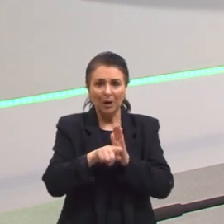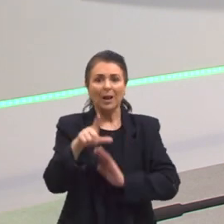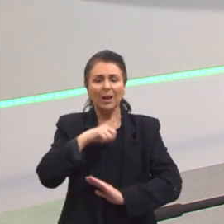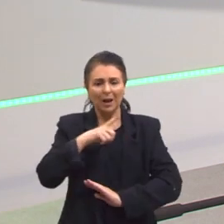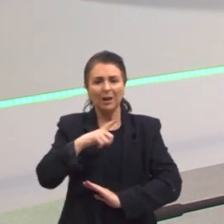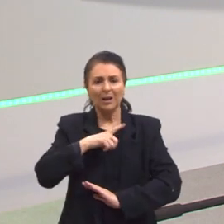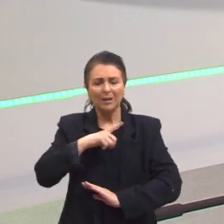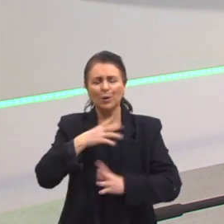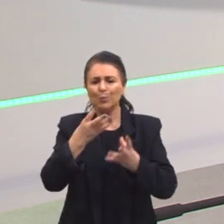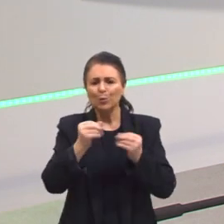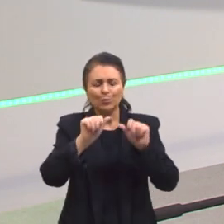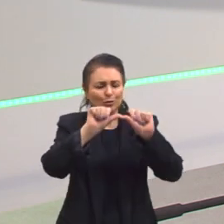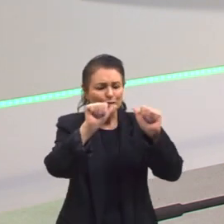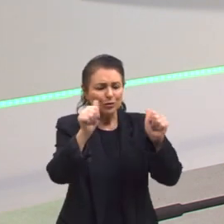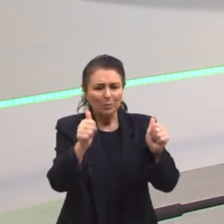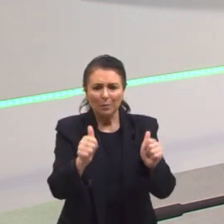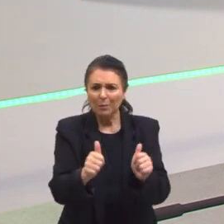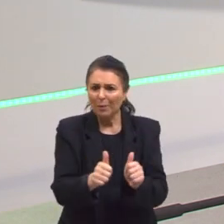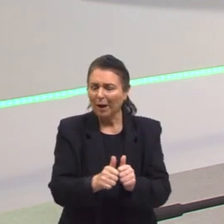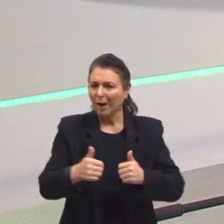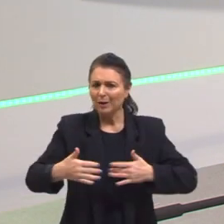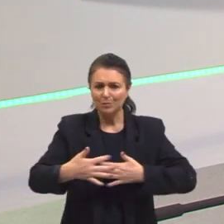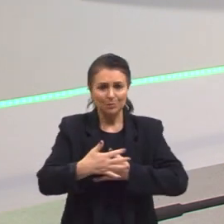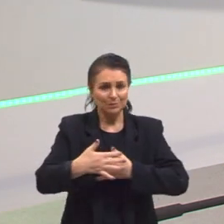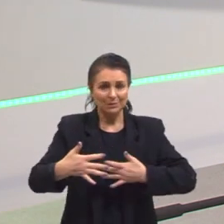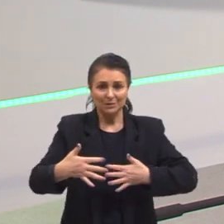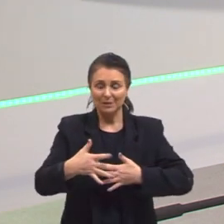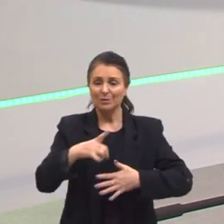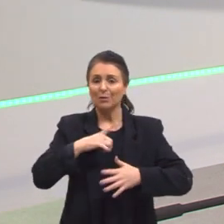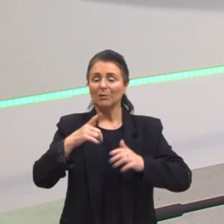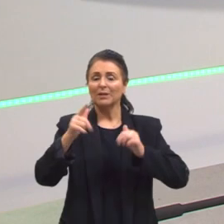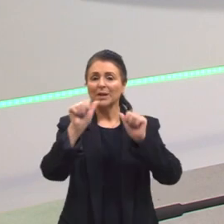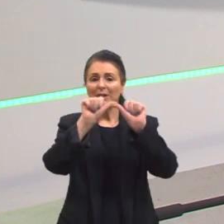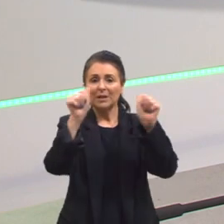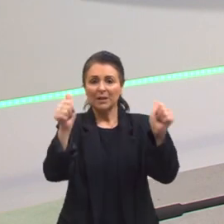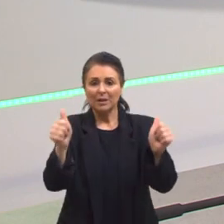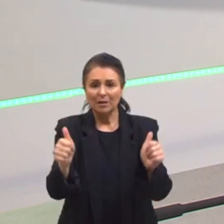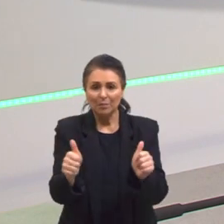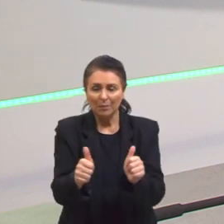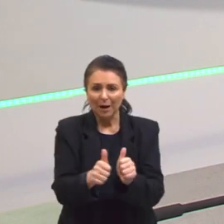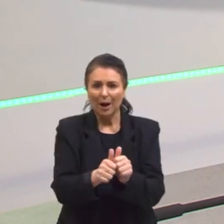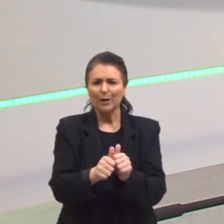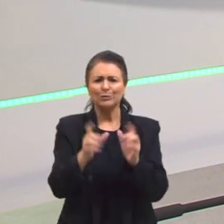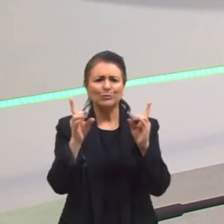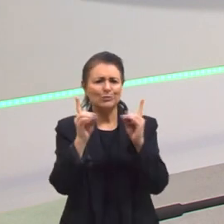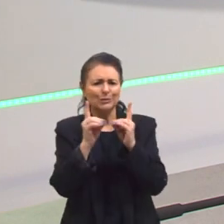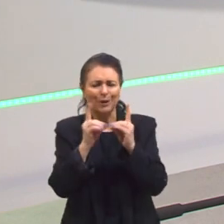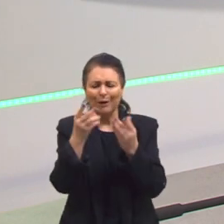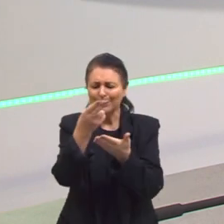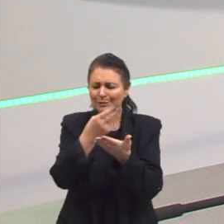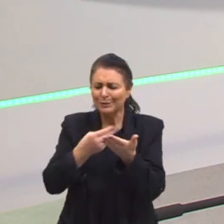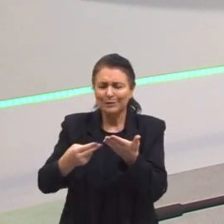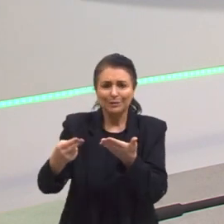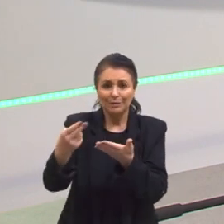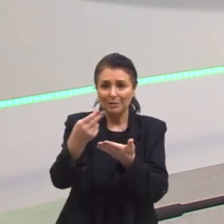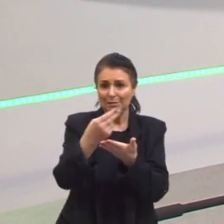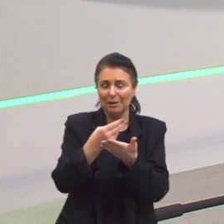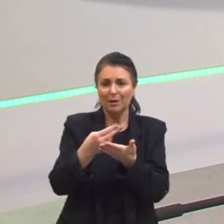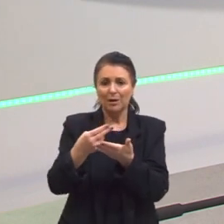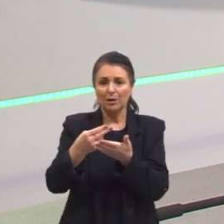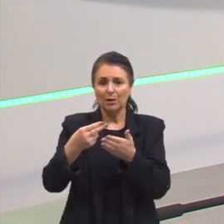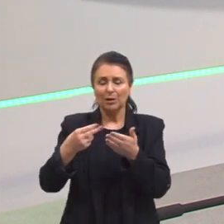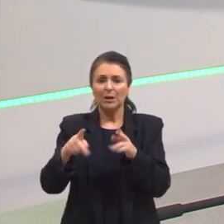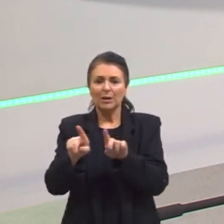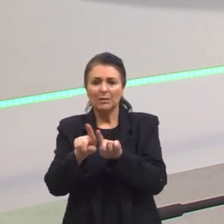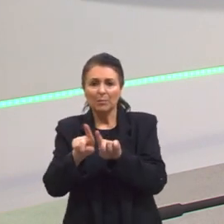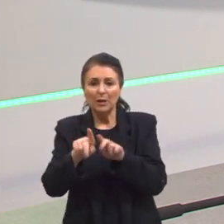um monte de imagens naqueles tecidos, vocês vão ver imagens bem didáticas, desenhos, vocês vão ver também cortes